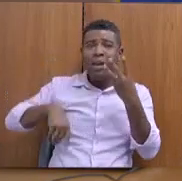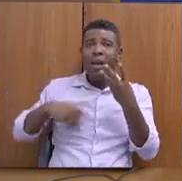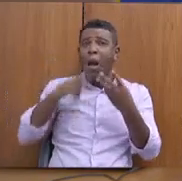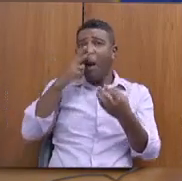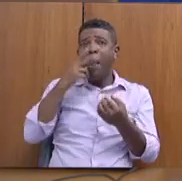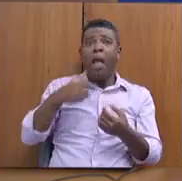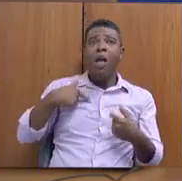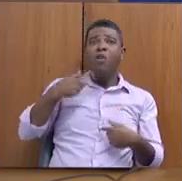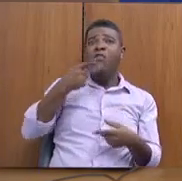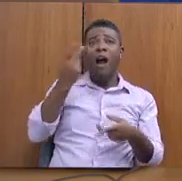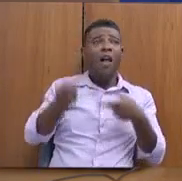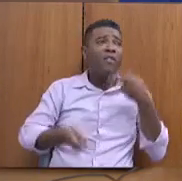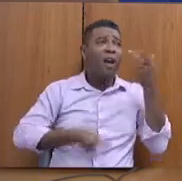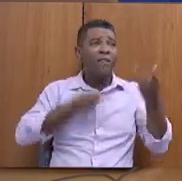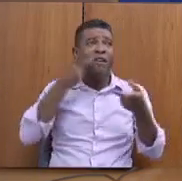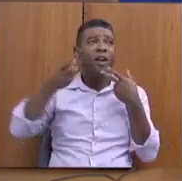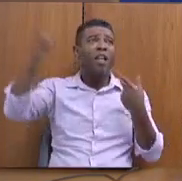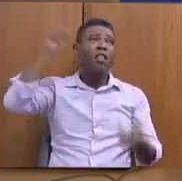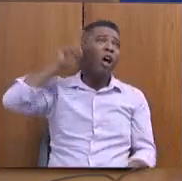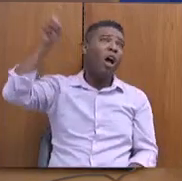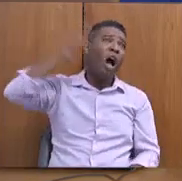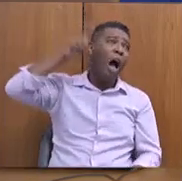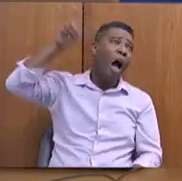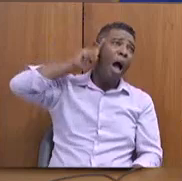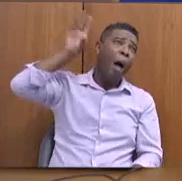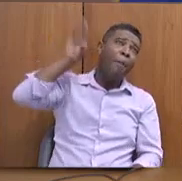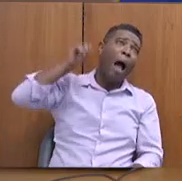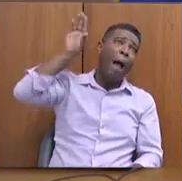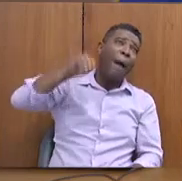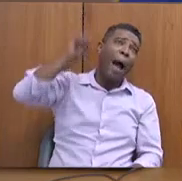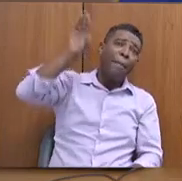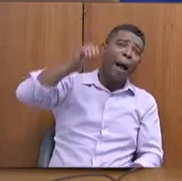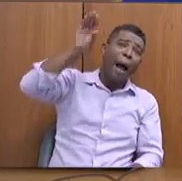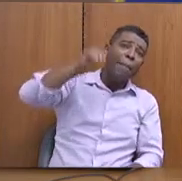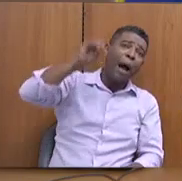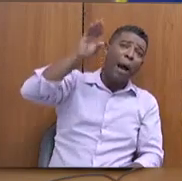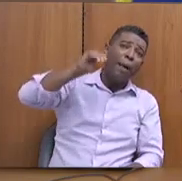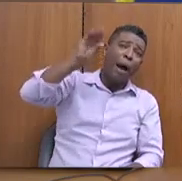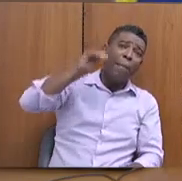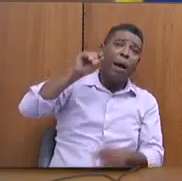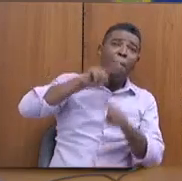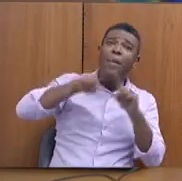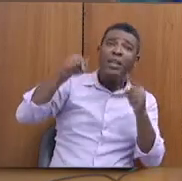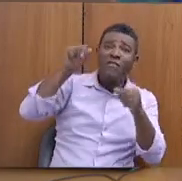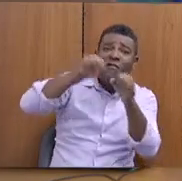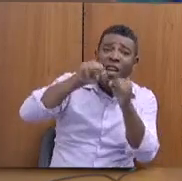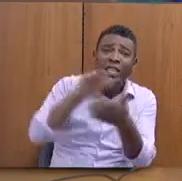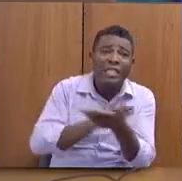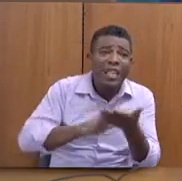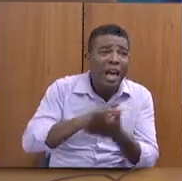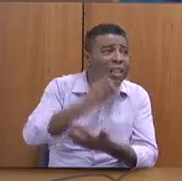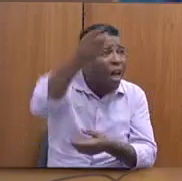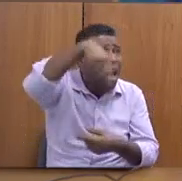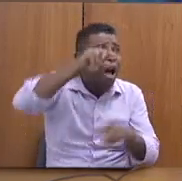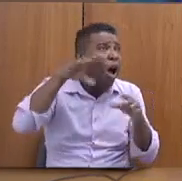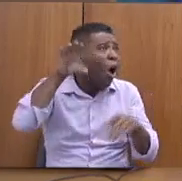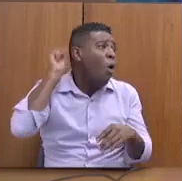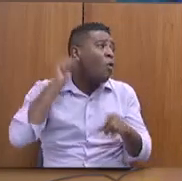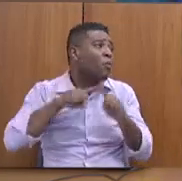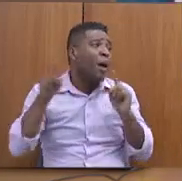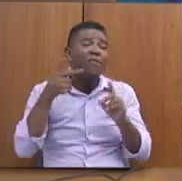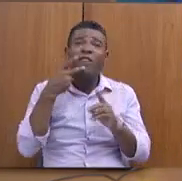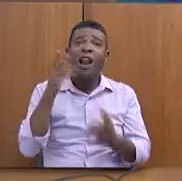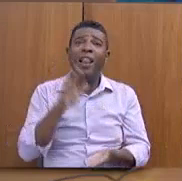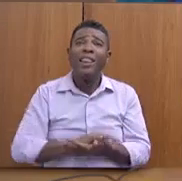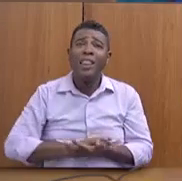porque todo mundo ouve e ninguém faz nada. Eu não quero ter um mandato para meramente trazer as minhas pausas de emenda